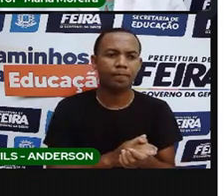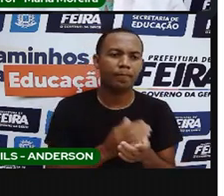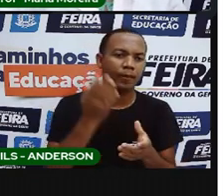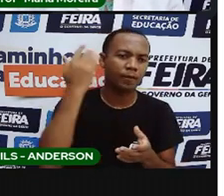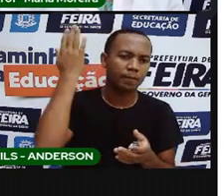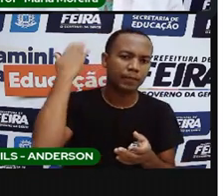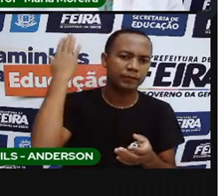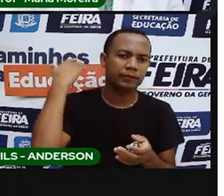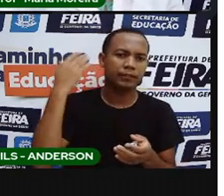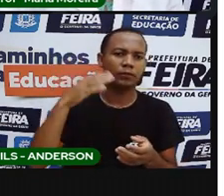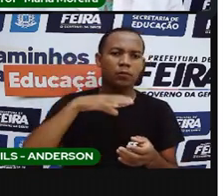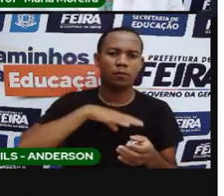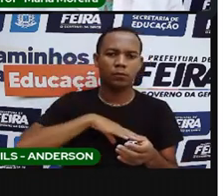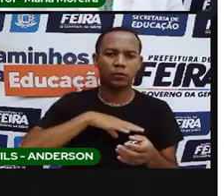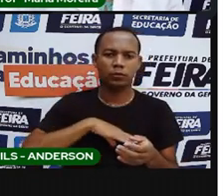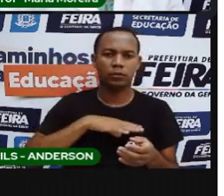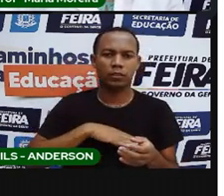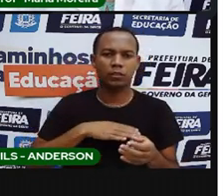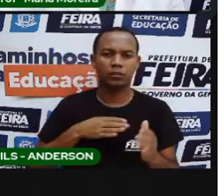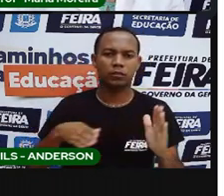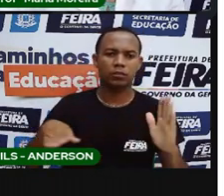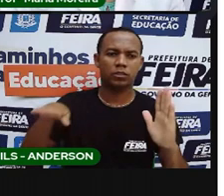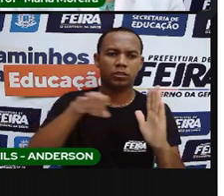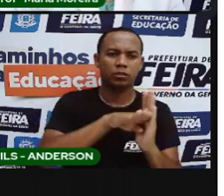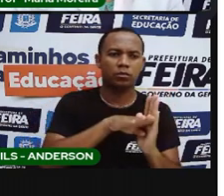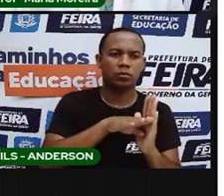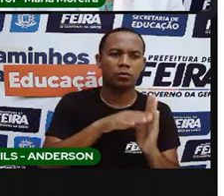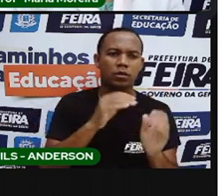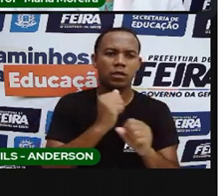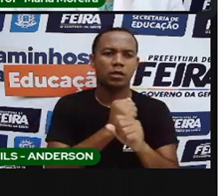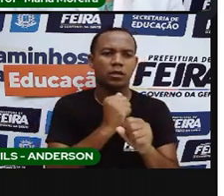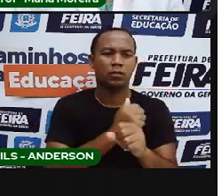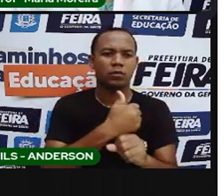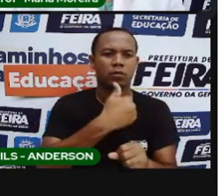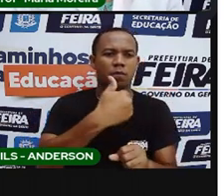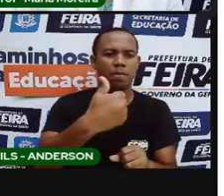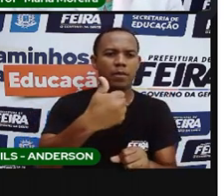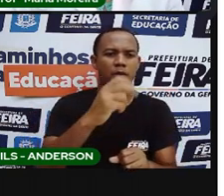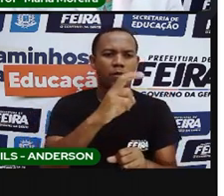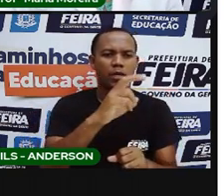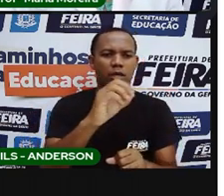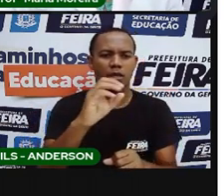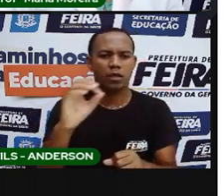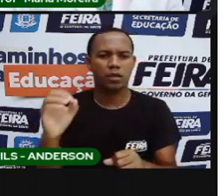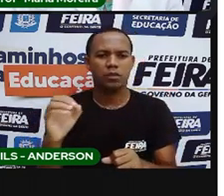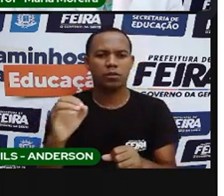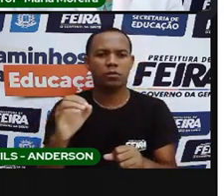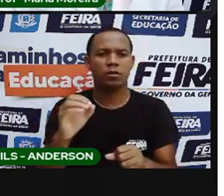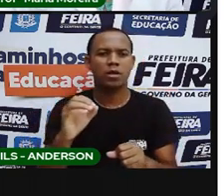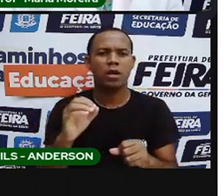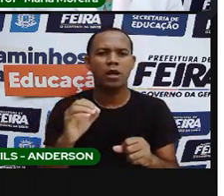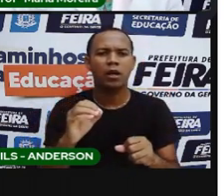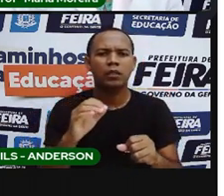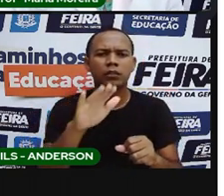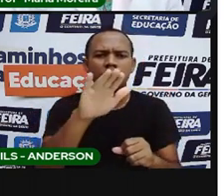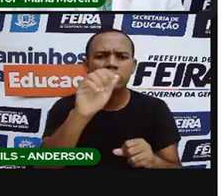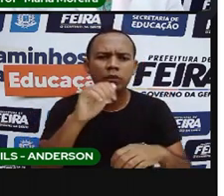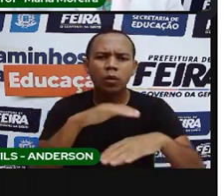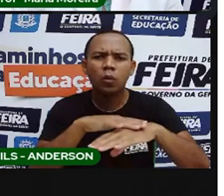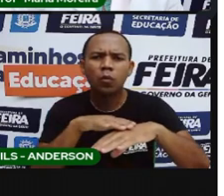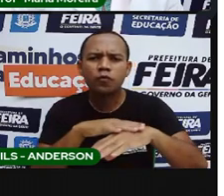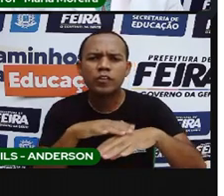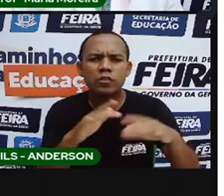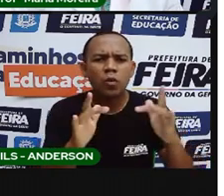desembarcaram no Brasil em 1500, buscou-se o primeiro contato com os latidos, né? Para conhecer-se melhor a